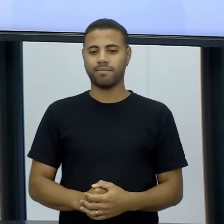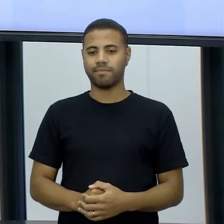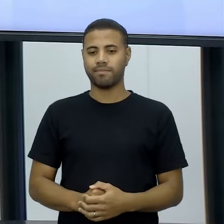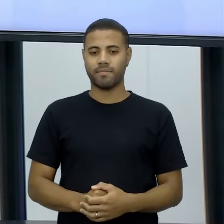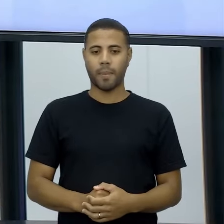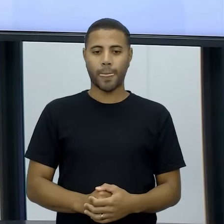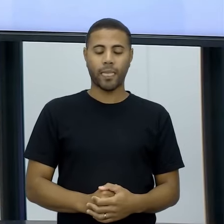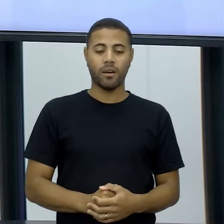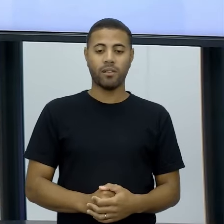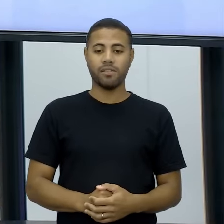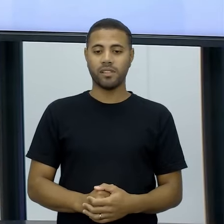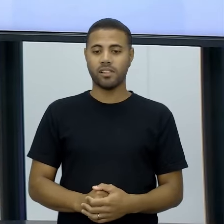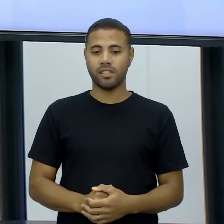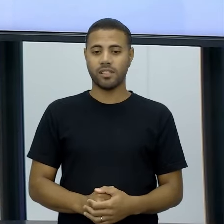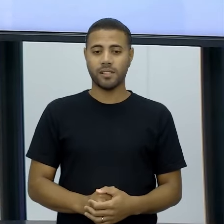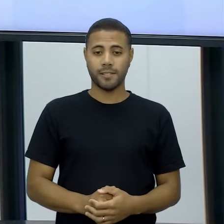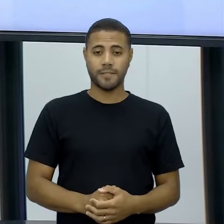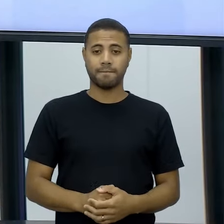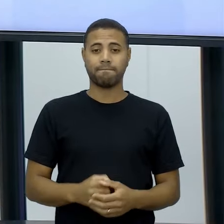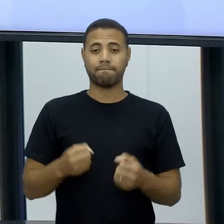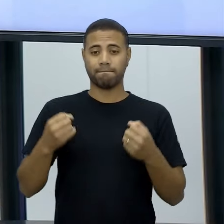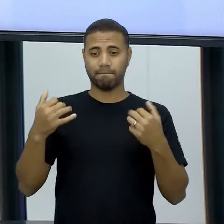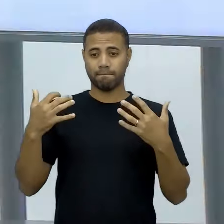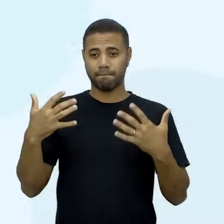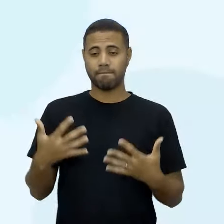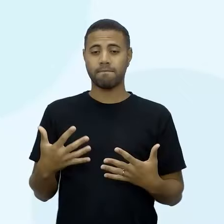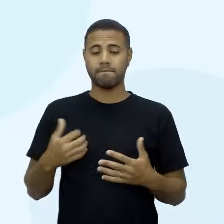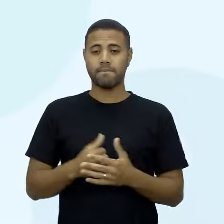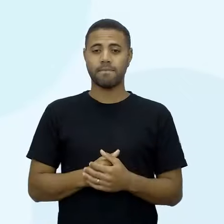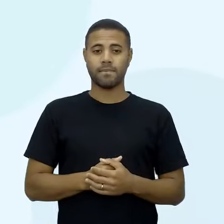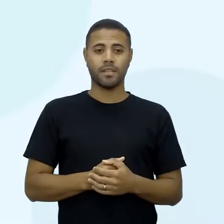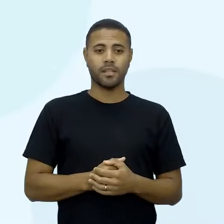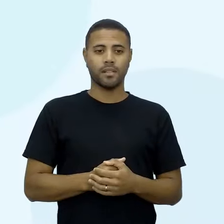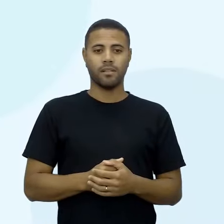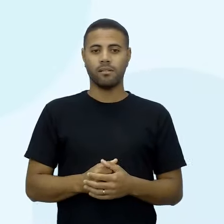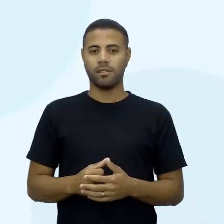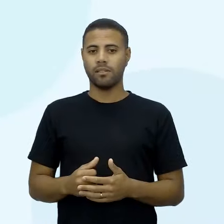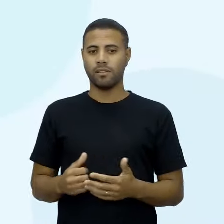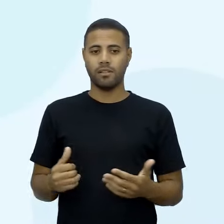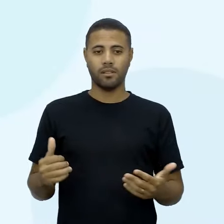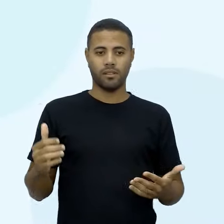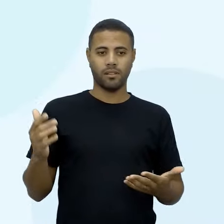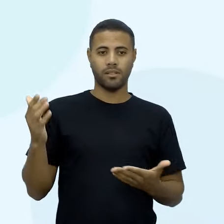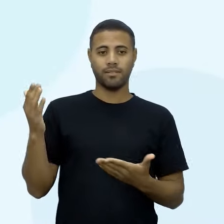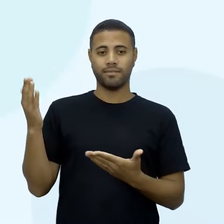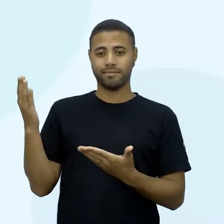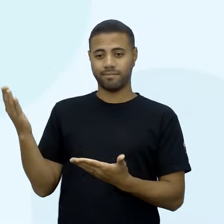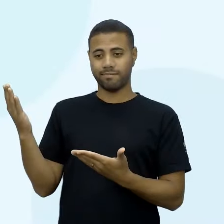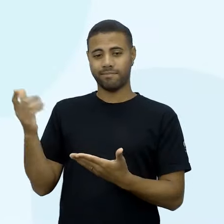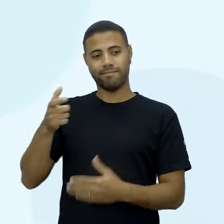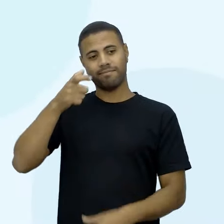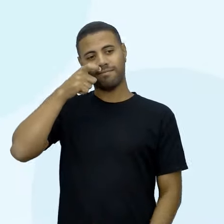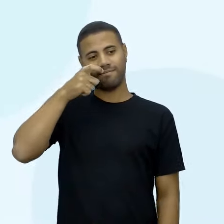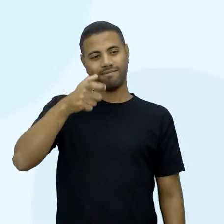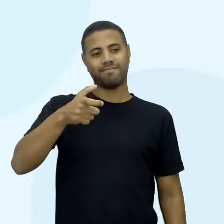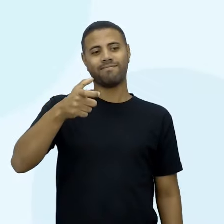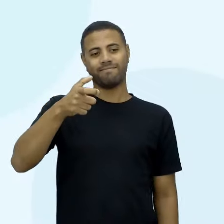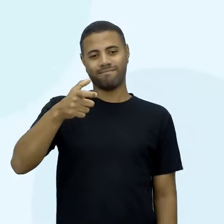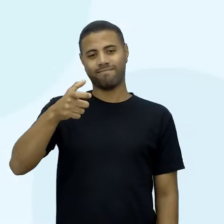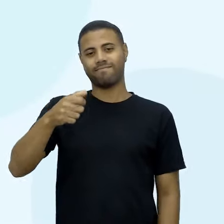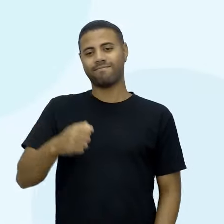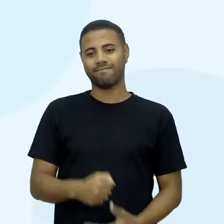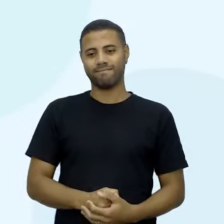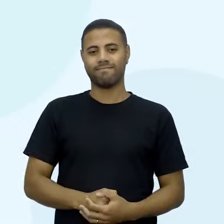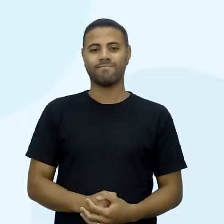Beleza? Valor padronizado, famoso Z aí, ó. Que valor é esse? Esse é interessante, né? Por que ele é